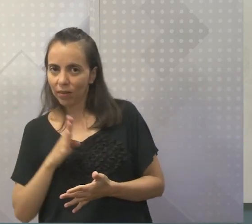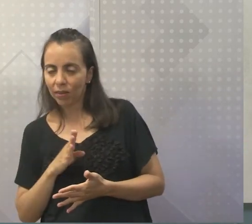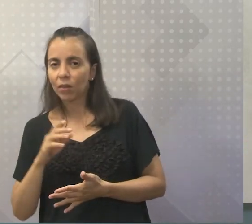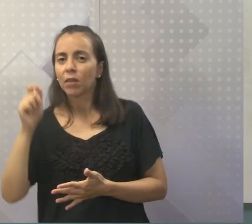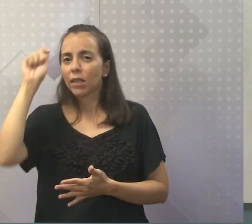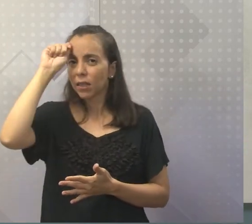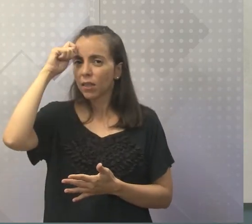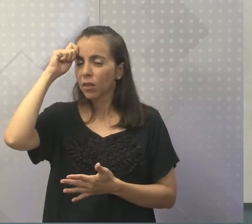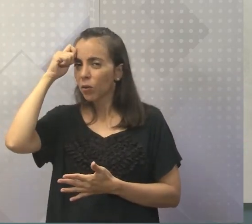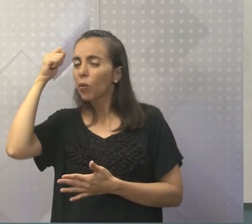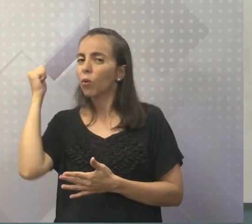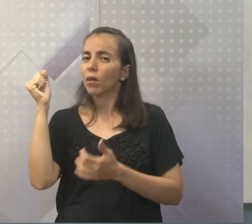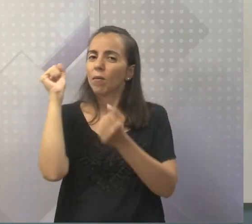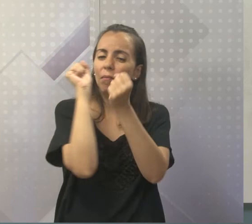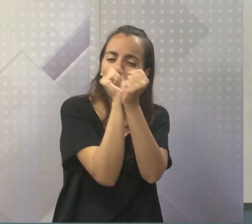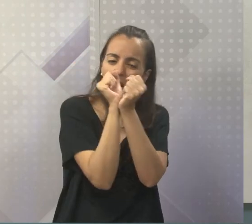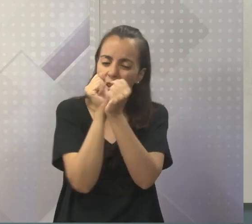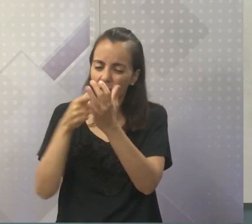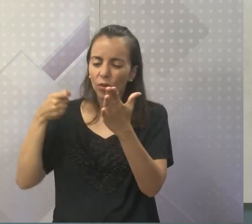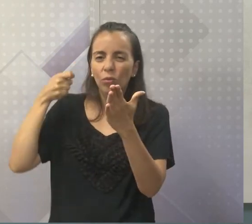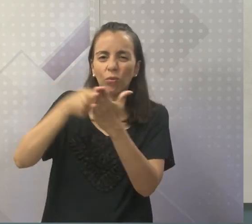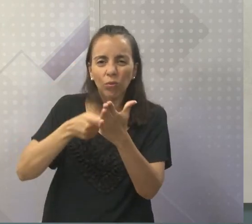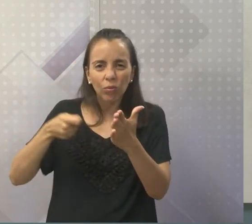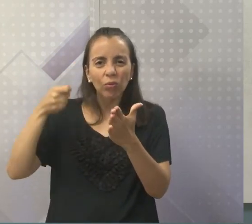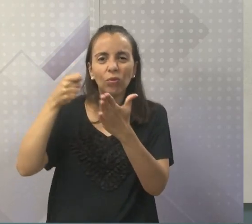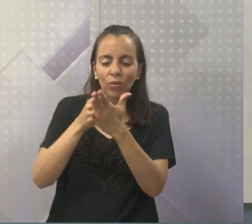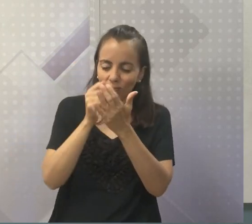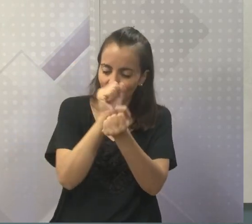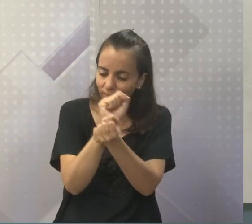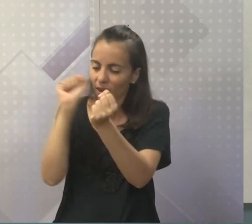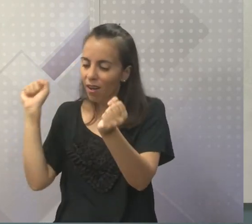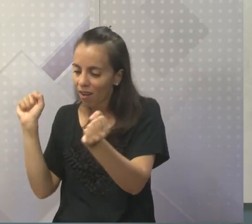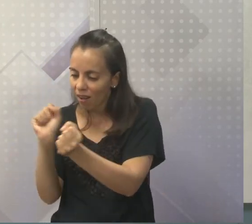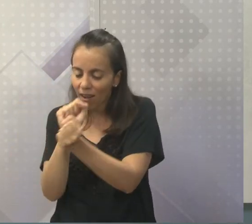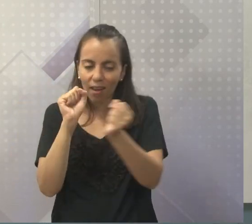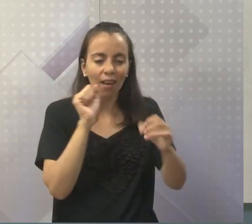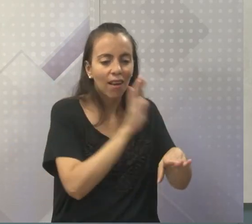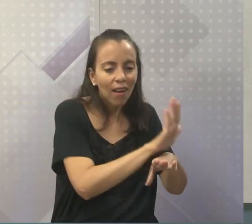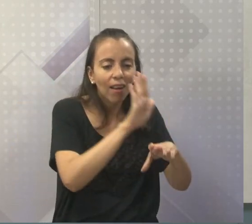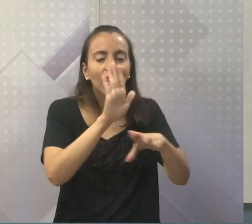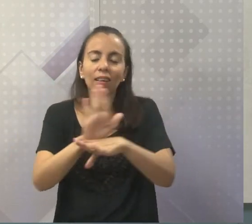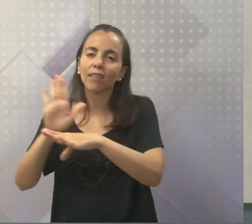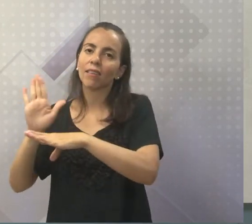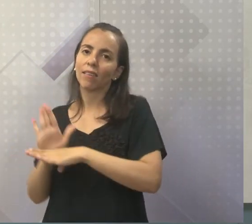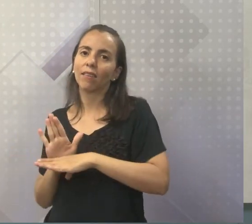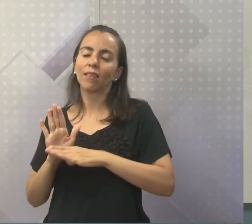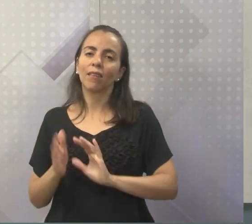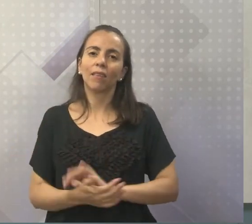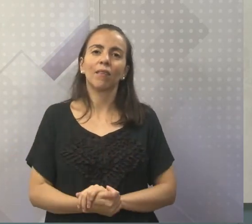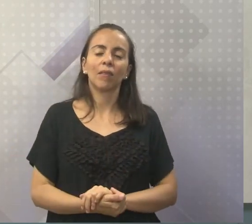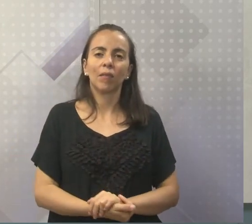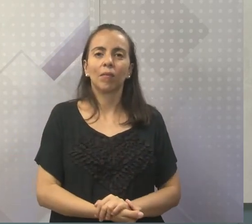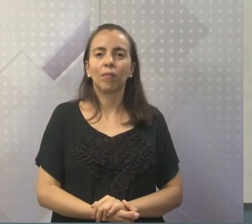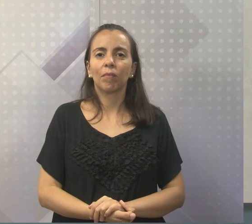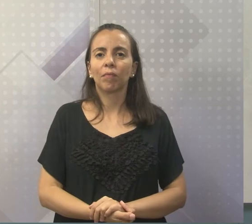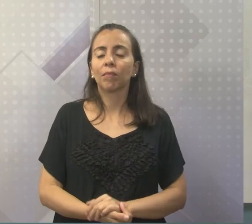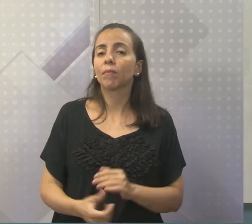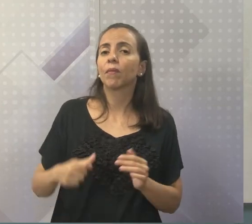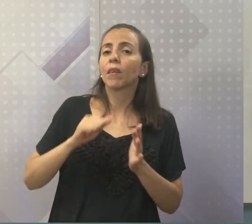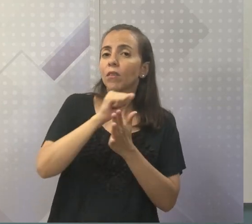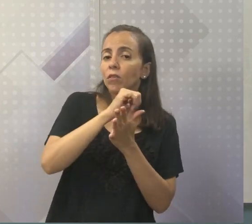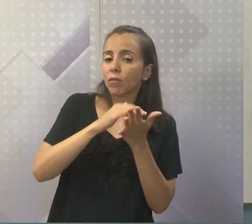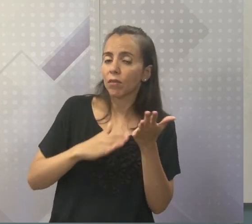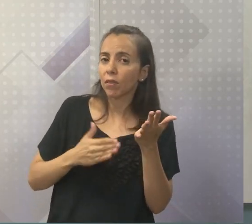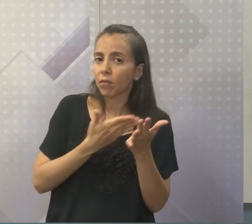Negros que, de fato, lutaram contra a escravidão, não é? Então, tem uma atividade aí para